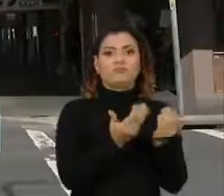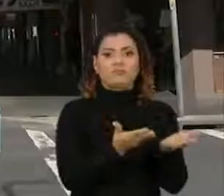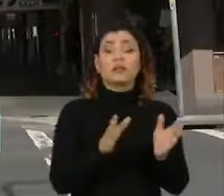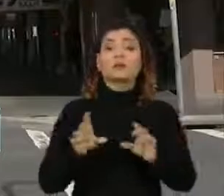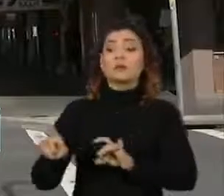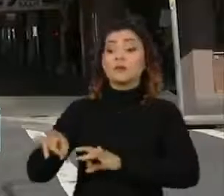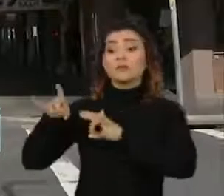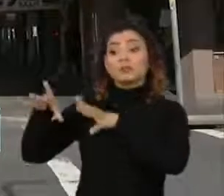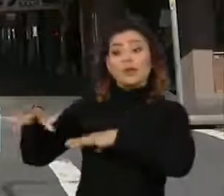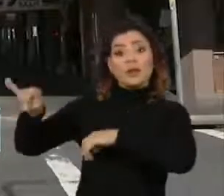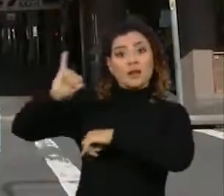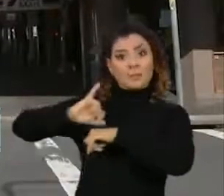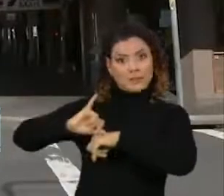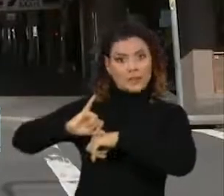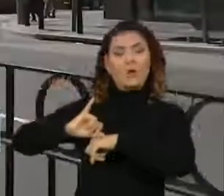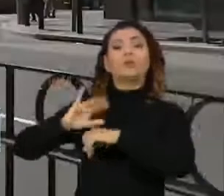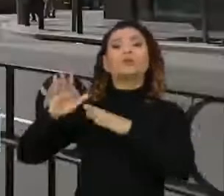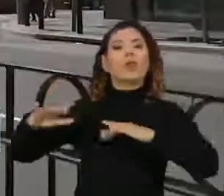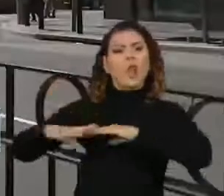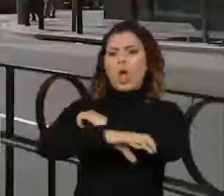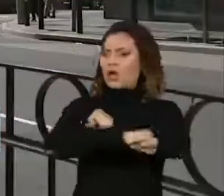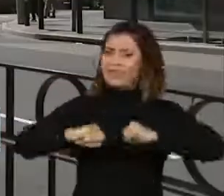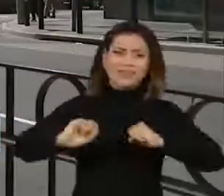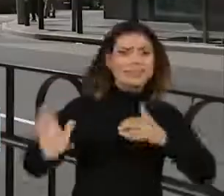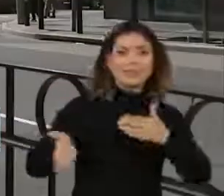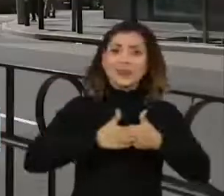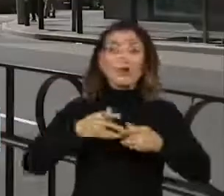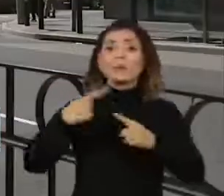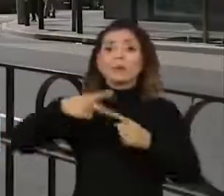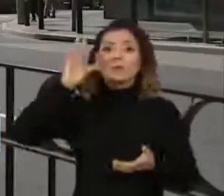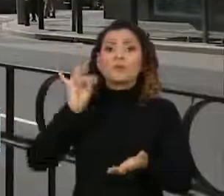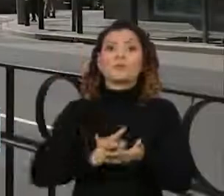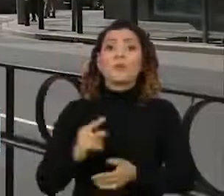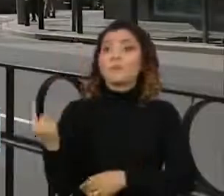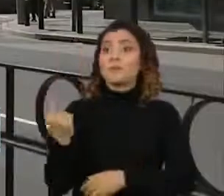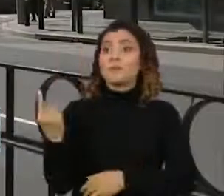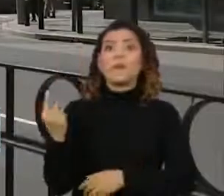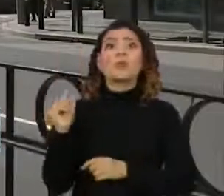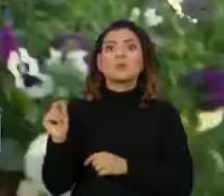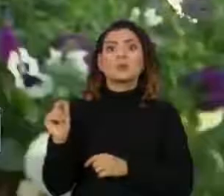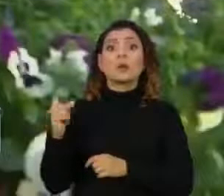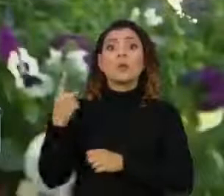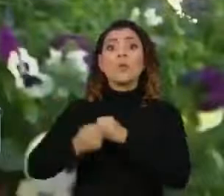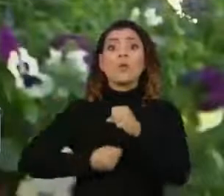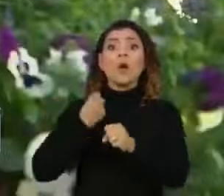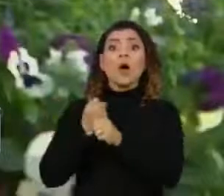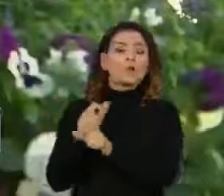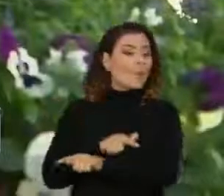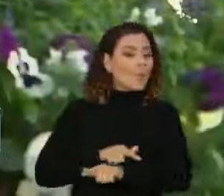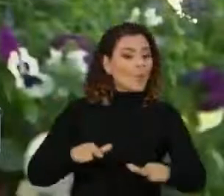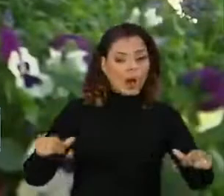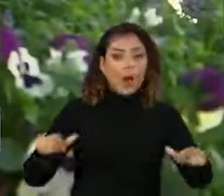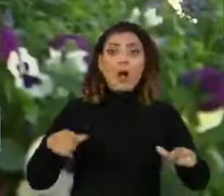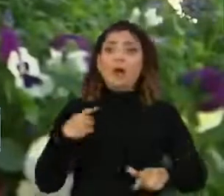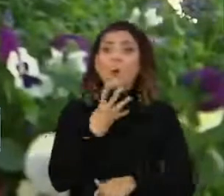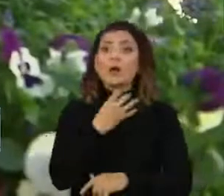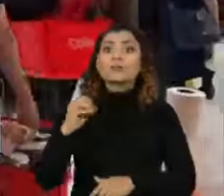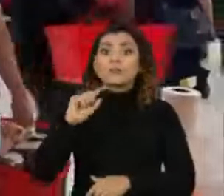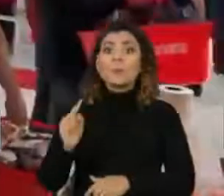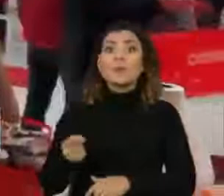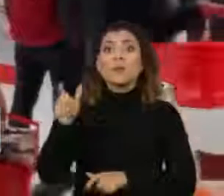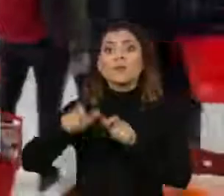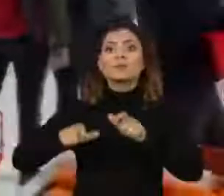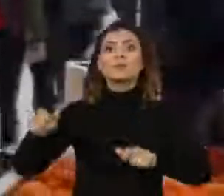na Austrália, a capital Canberra entrou em lockdown depois da confirmação do primeiro caso após um ano. 400 mil pessoas serão